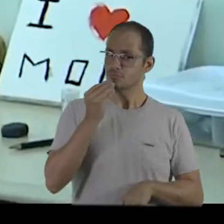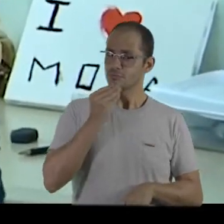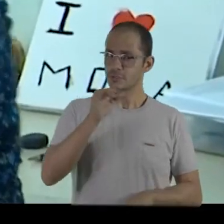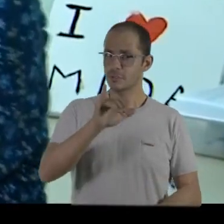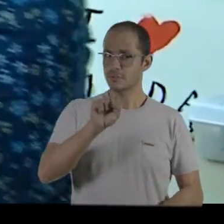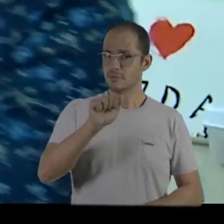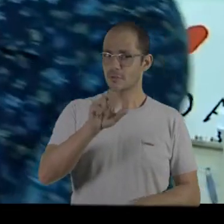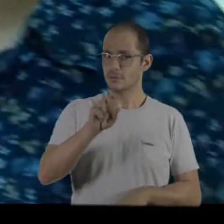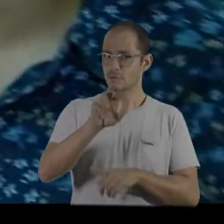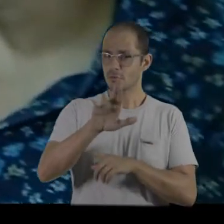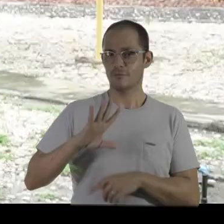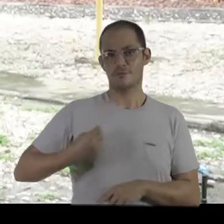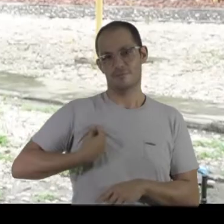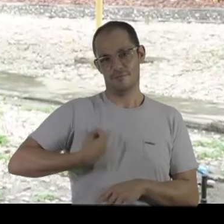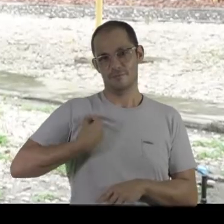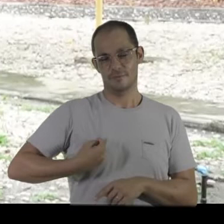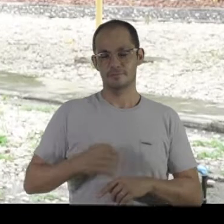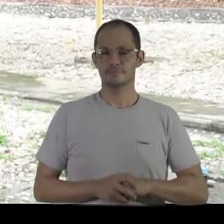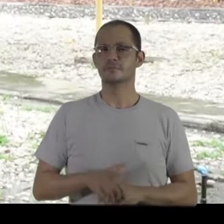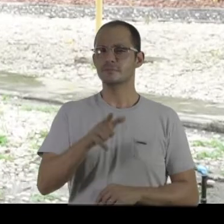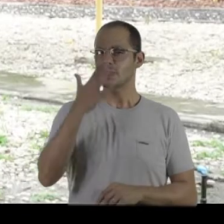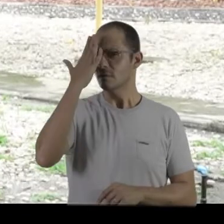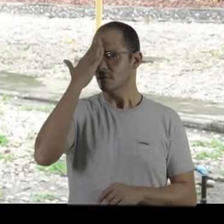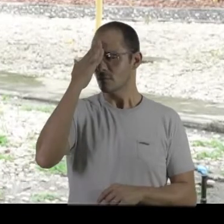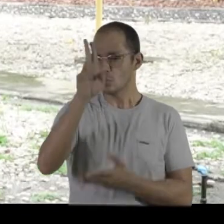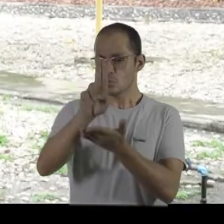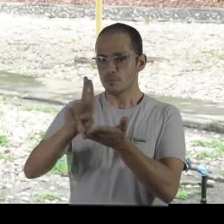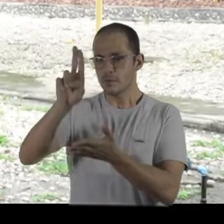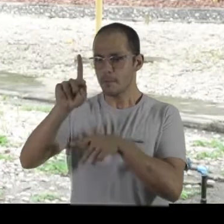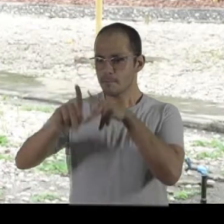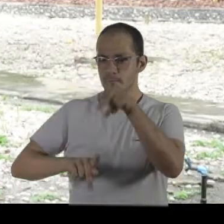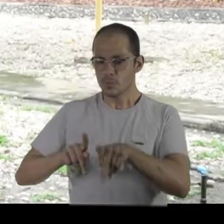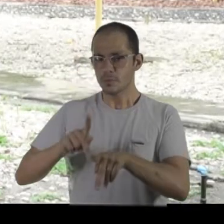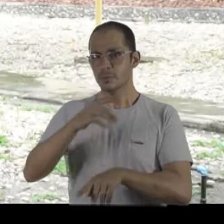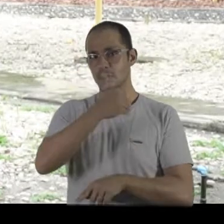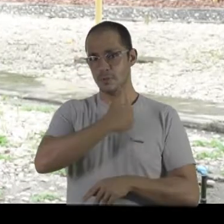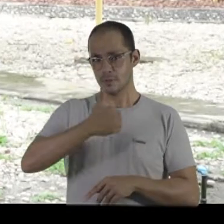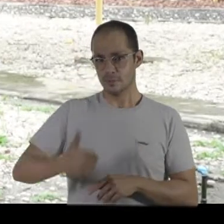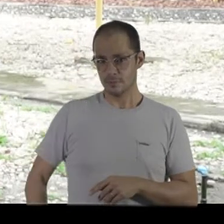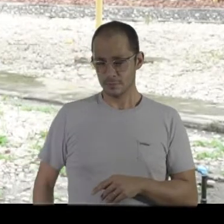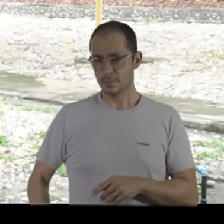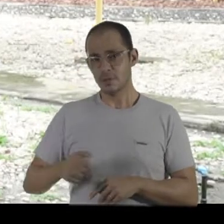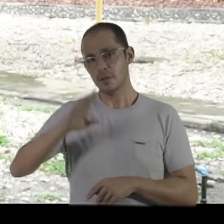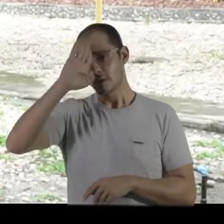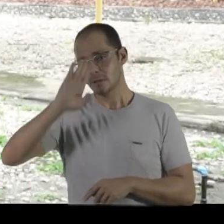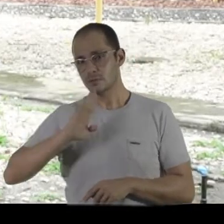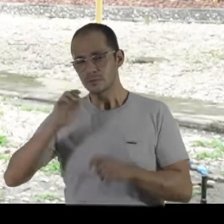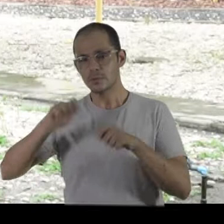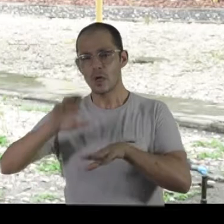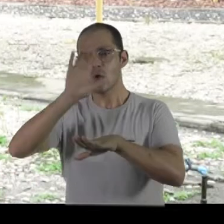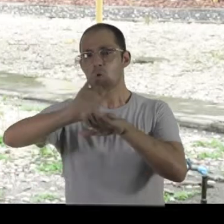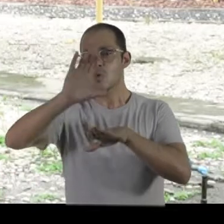chance da Isadora viver de novo, A gente bem sabe que a universidade pública e gratuita é uma forma de democratizar o acesso a